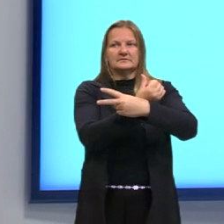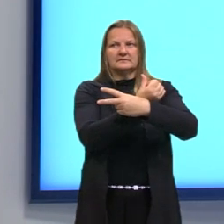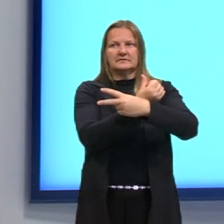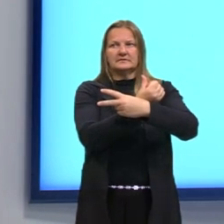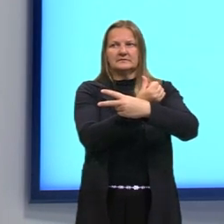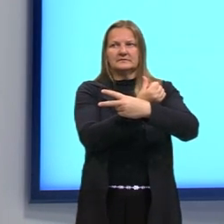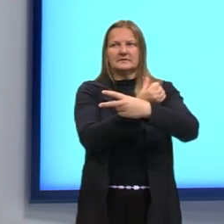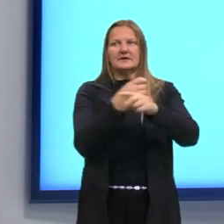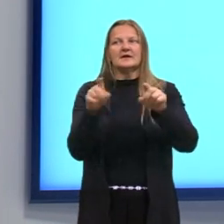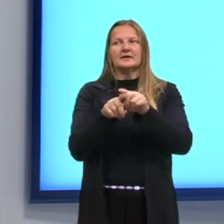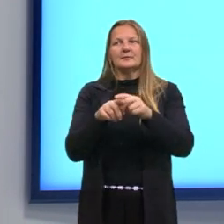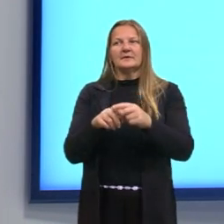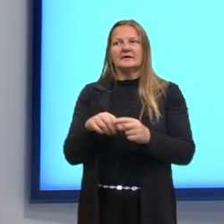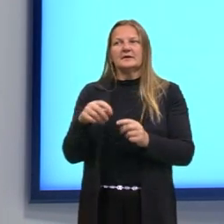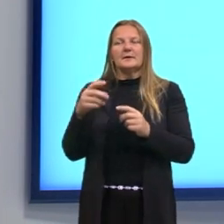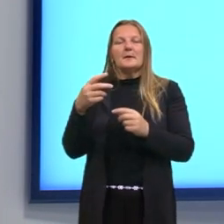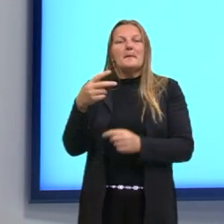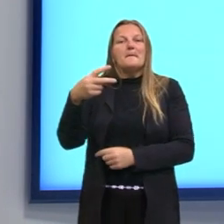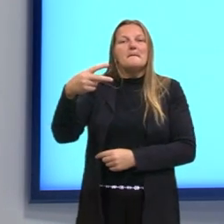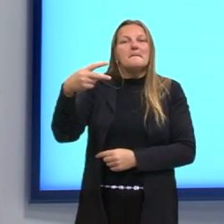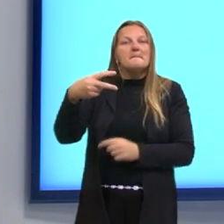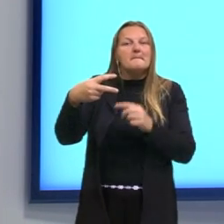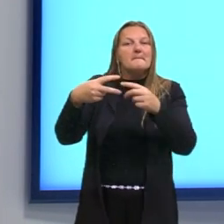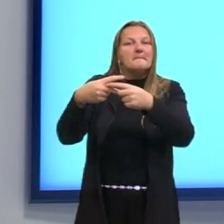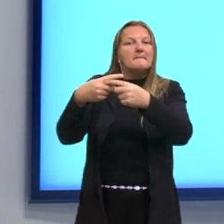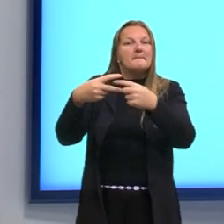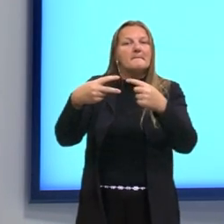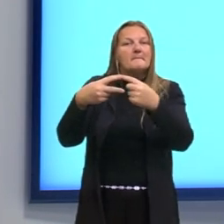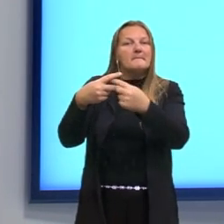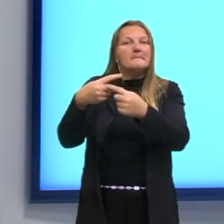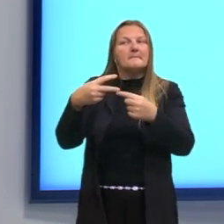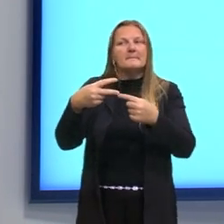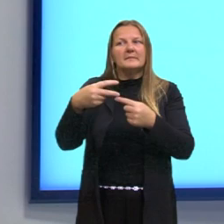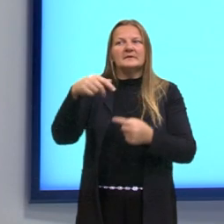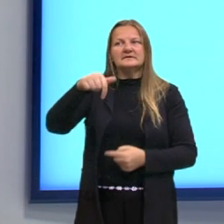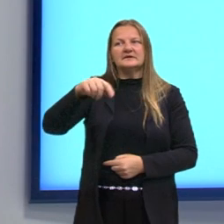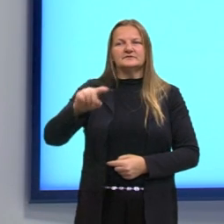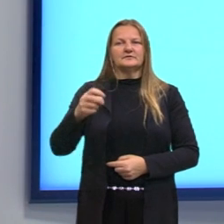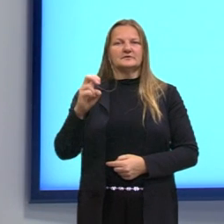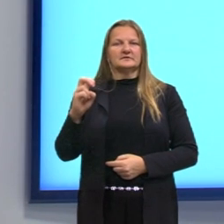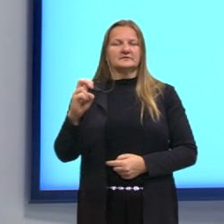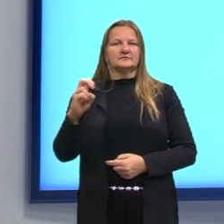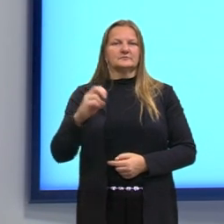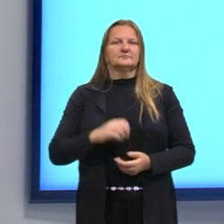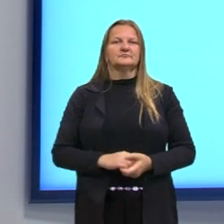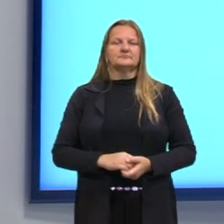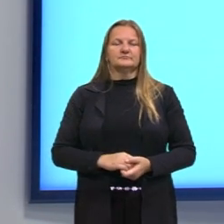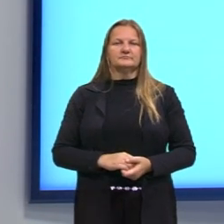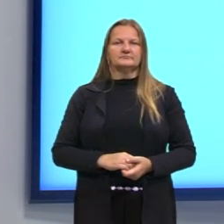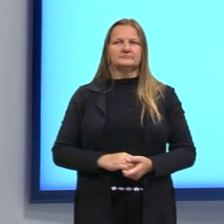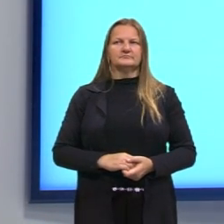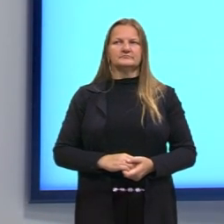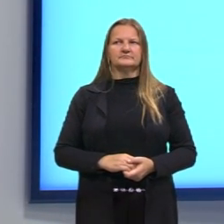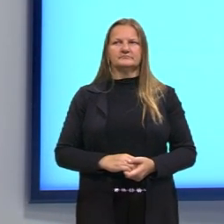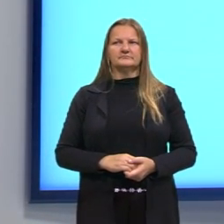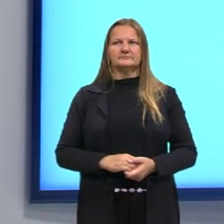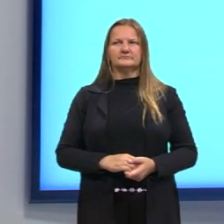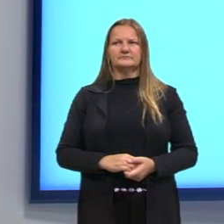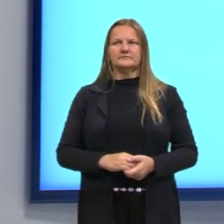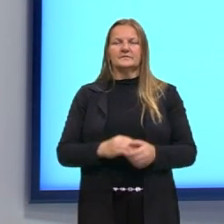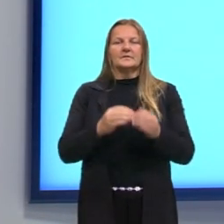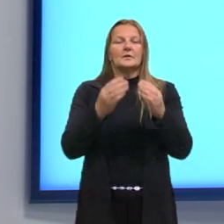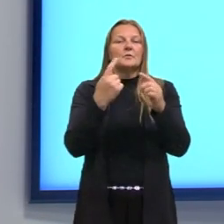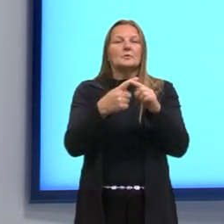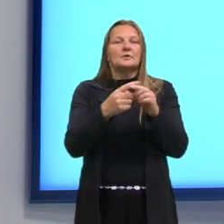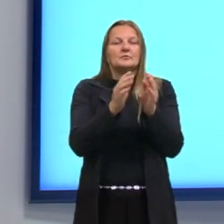do que 7,5. Para a gente calcular o valor de B, ele vai estar num intervalo, porque aqui toda essa expressão, ela